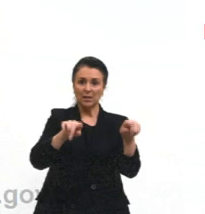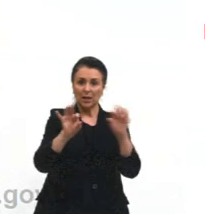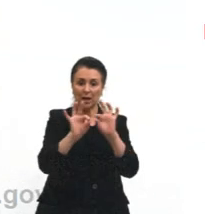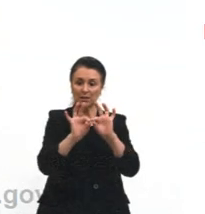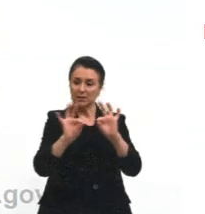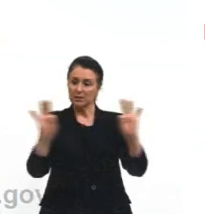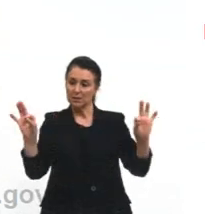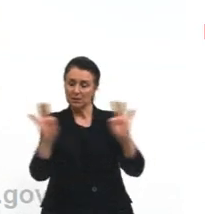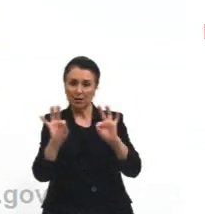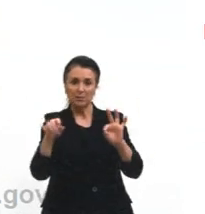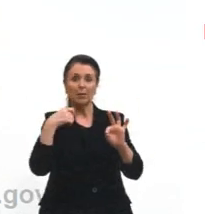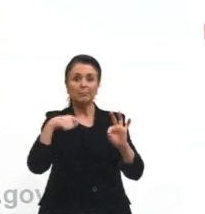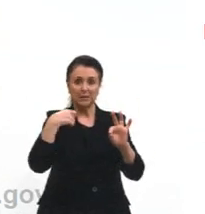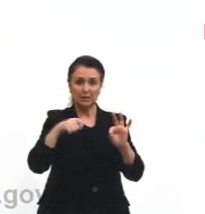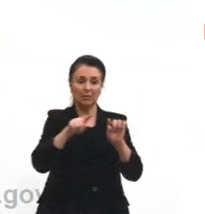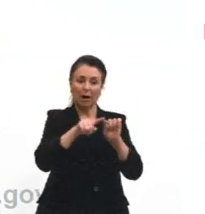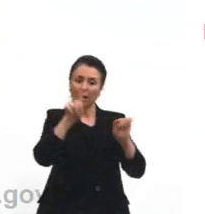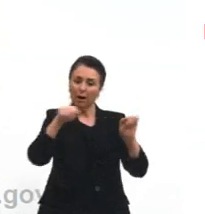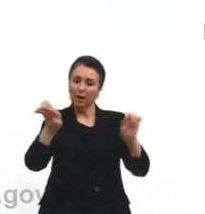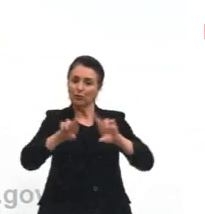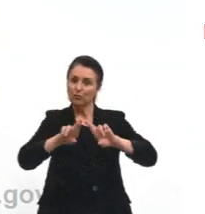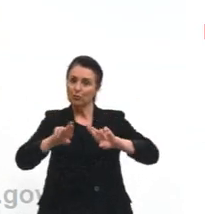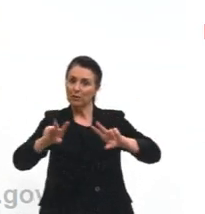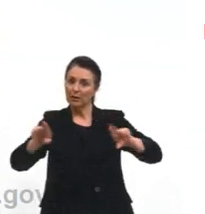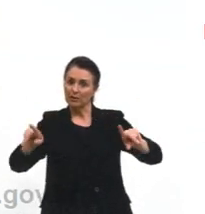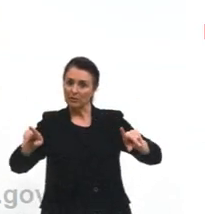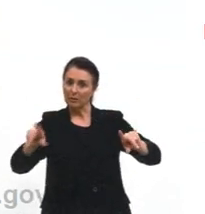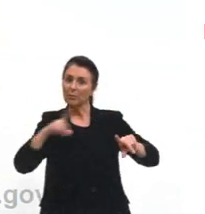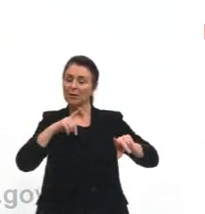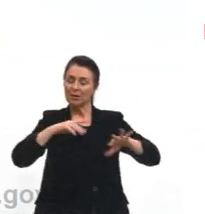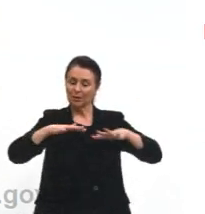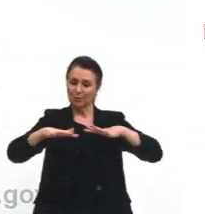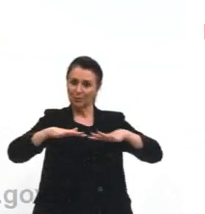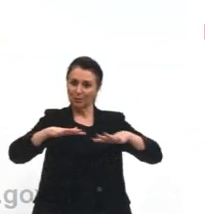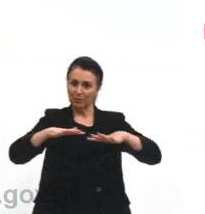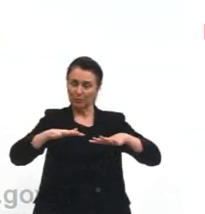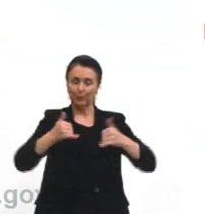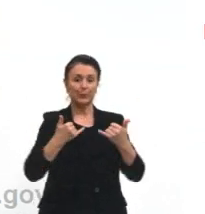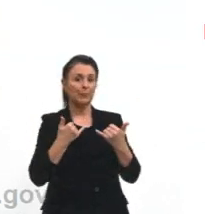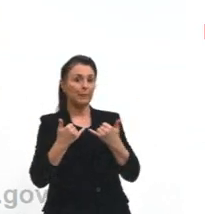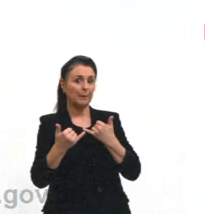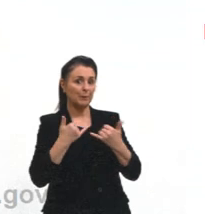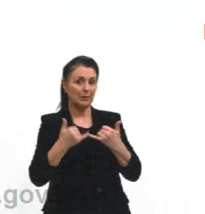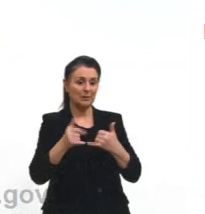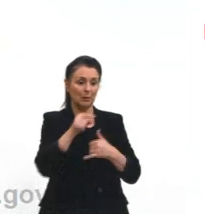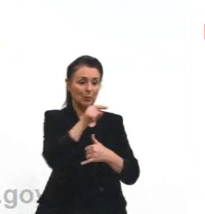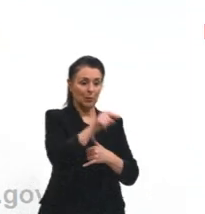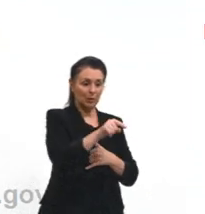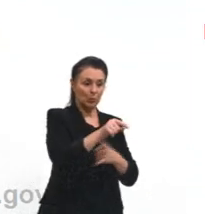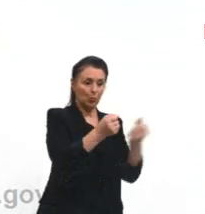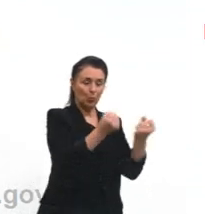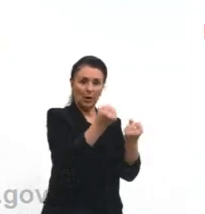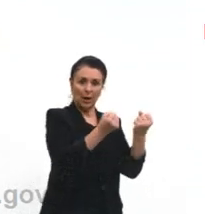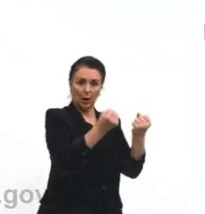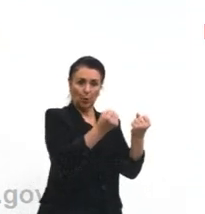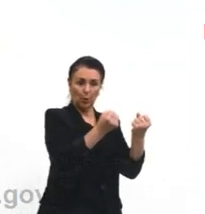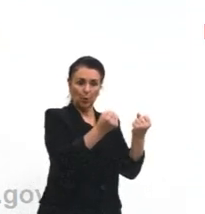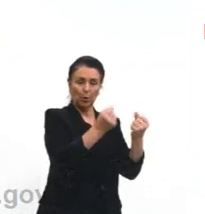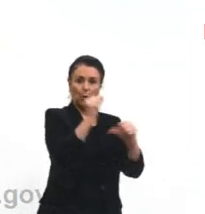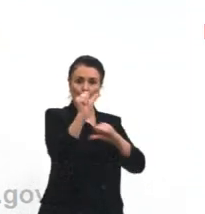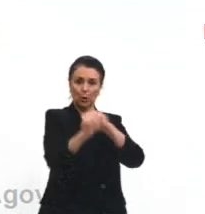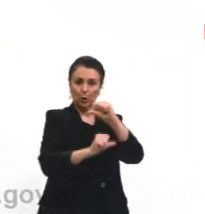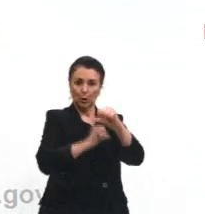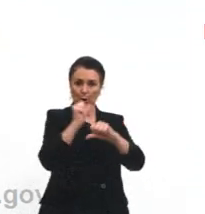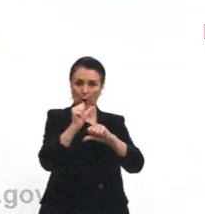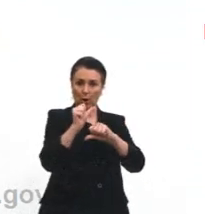precisa variar para que seja considerada em movimento. Se, por exemplo, a posição de um carro muda em relação às